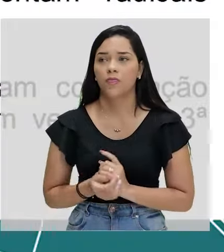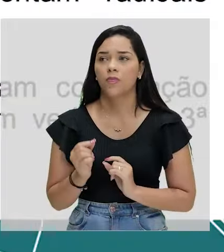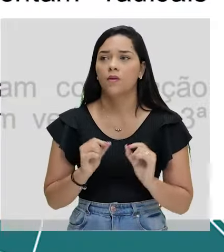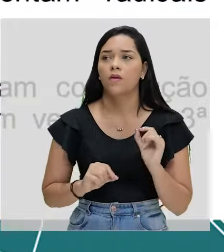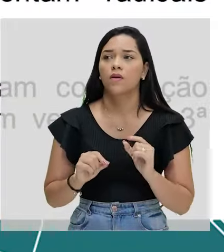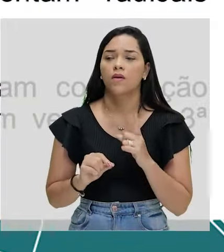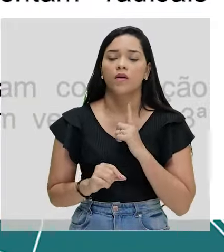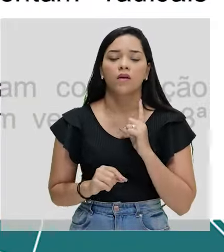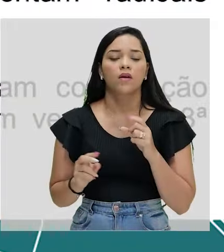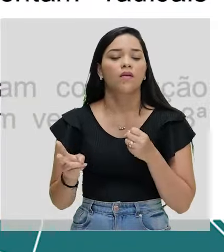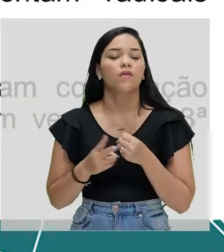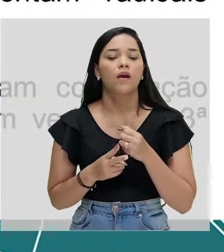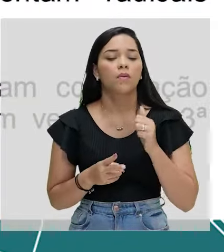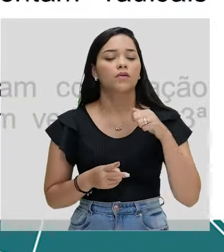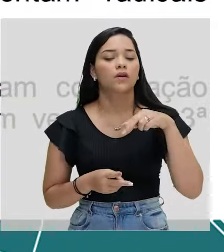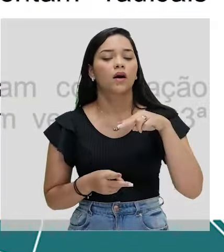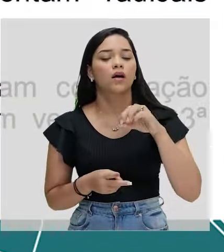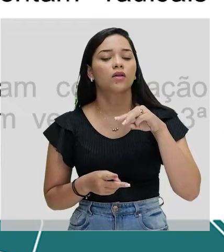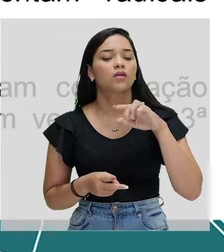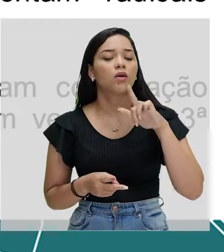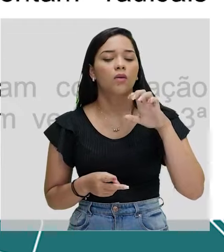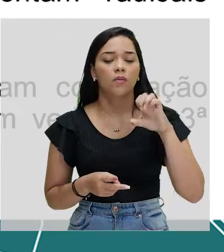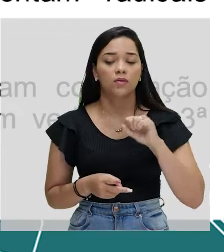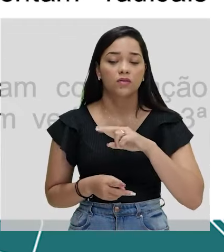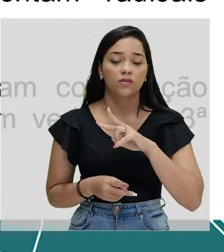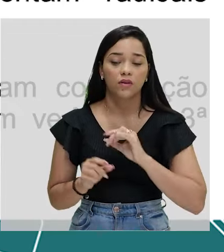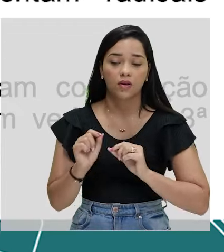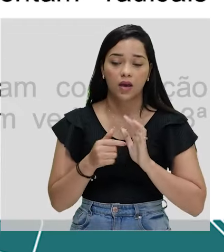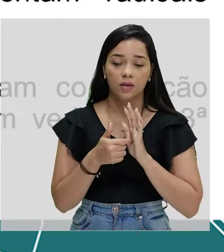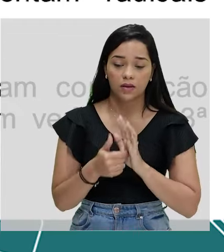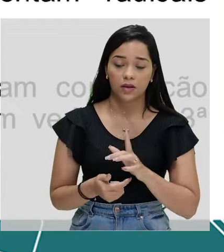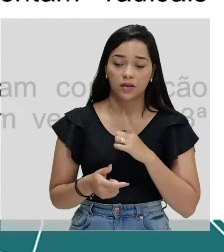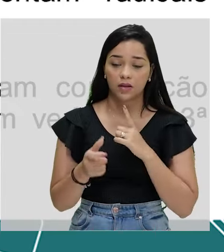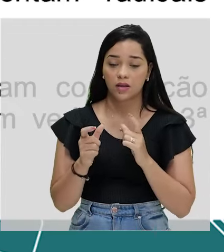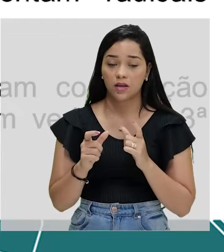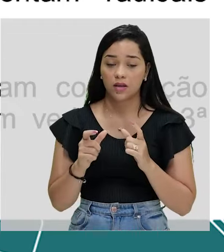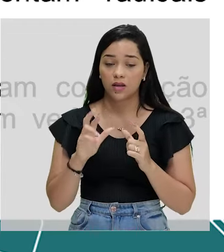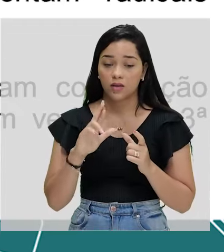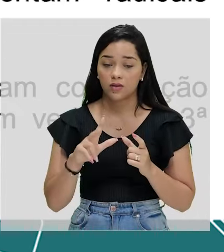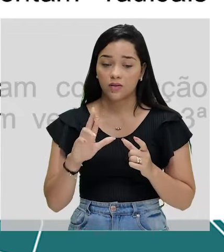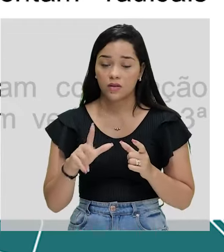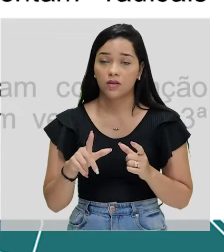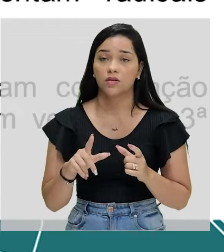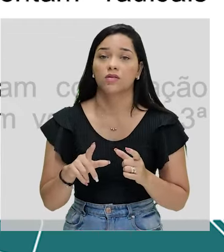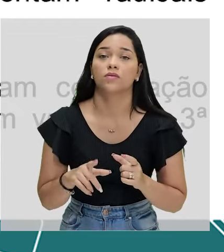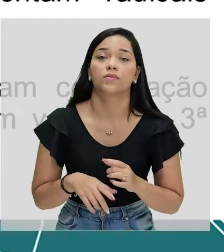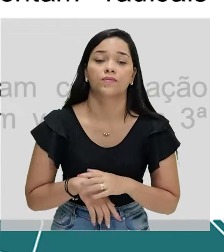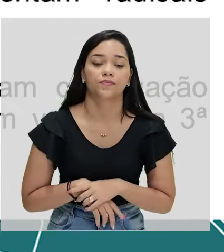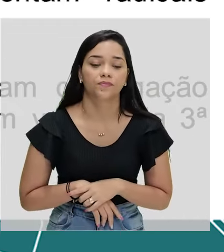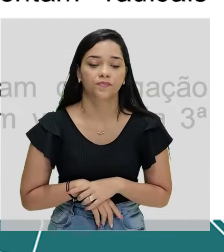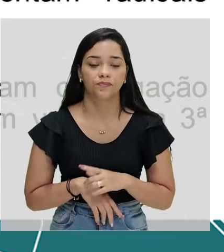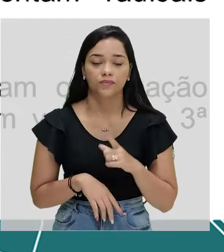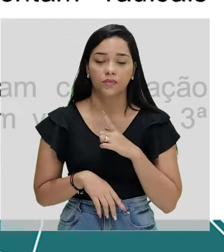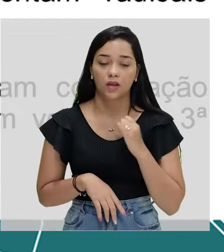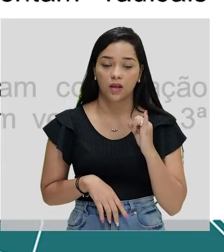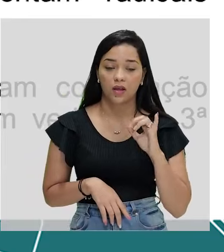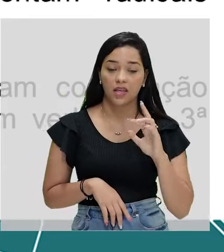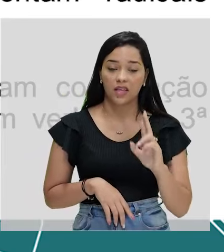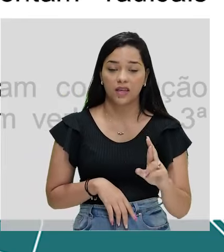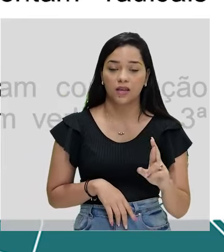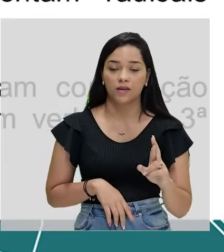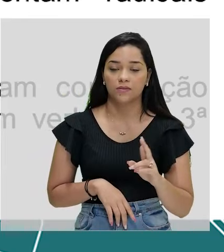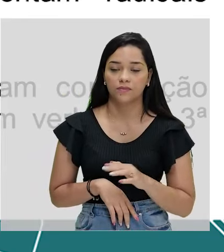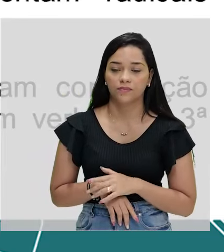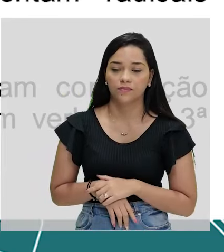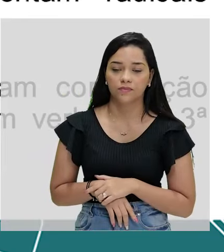verbos anômalos? São aqueles que vão apresentar radicais diferentes quando conjugados. Aí eu tenho o verbo ir, o